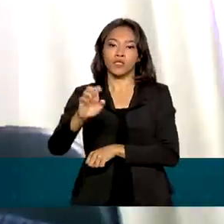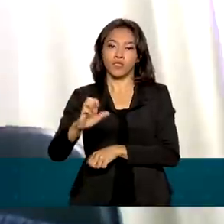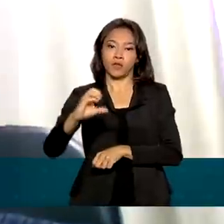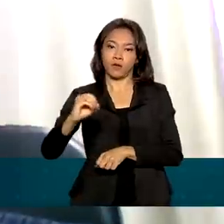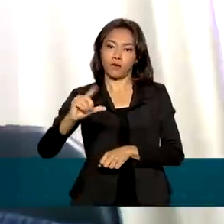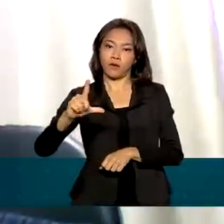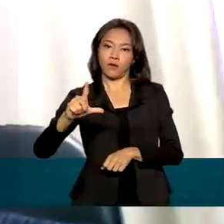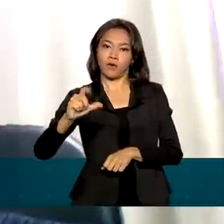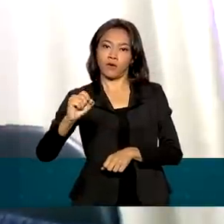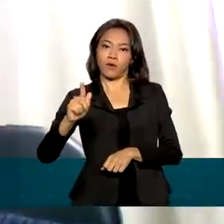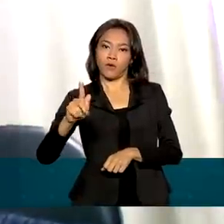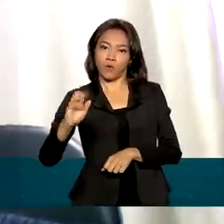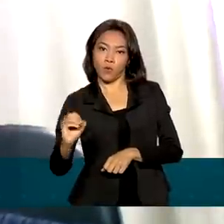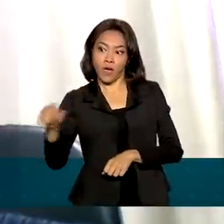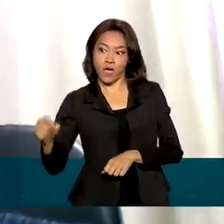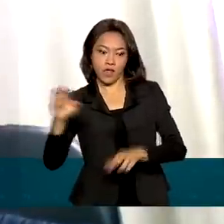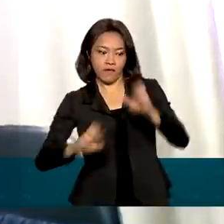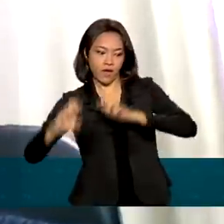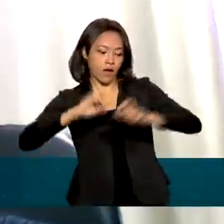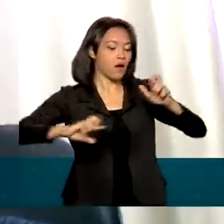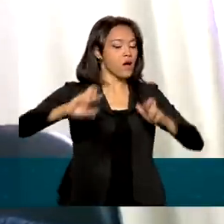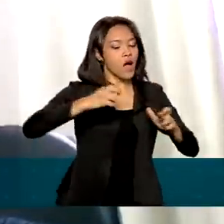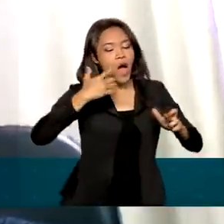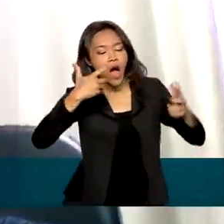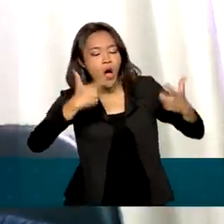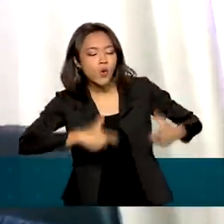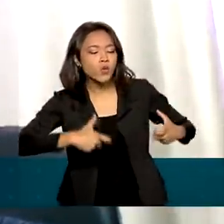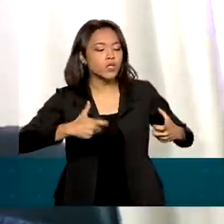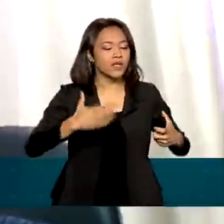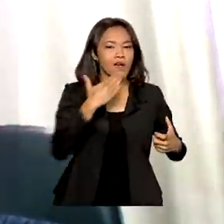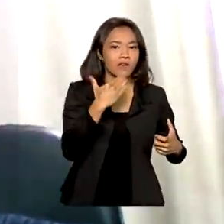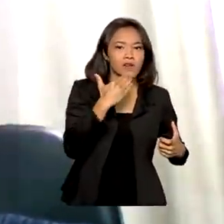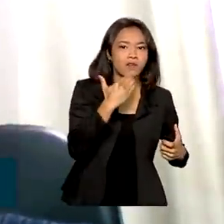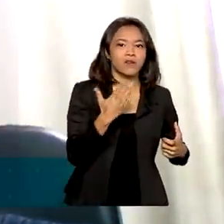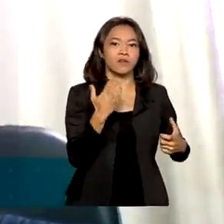fraturamento, aquelas que são onde tem fraturas mais abertas,